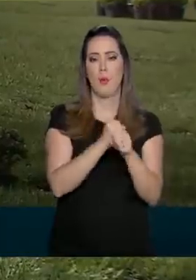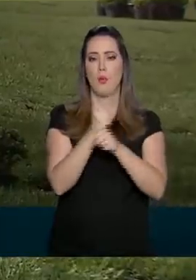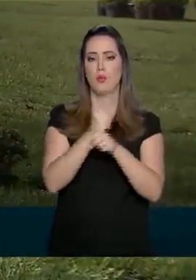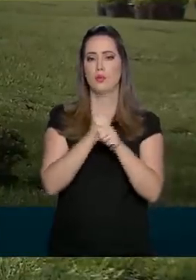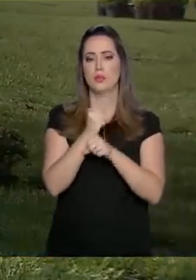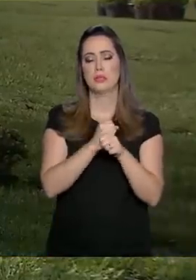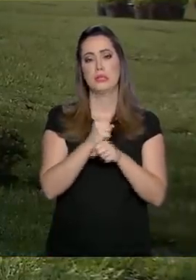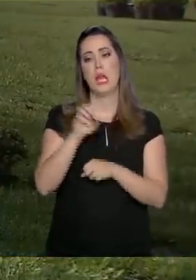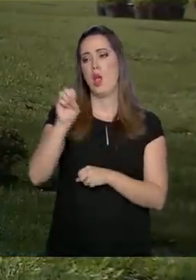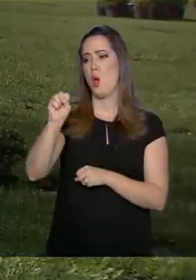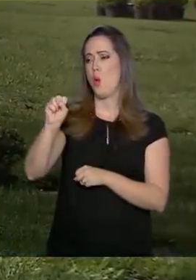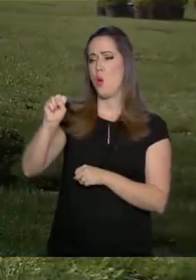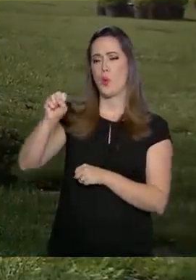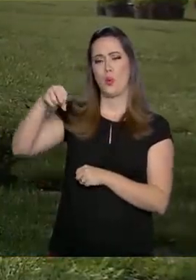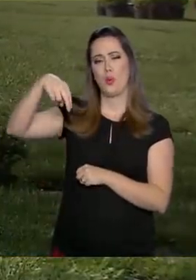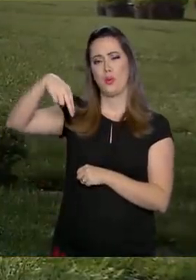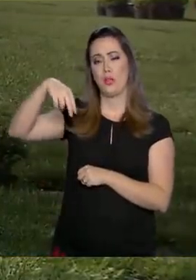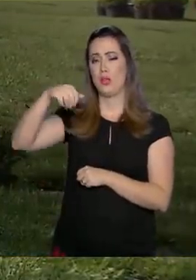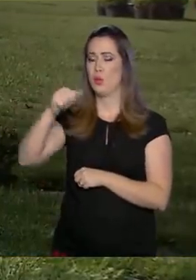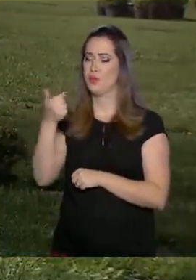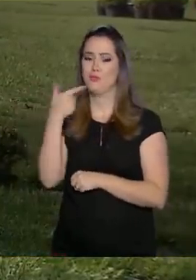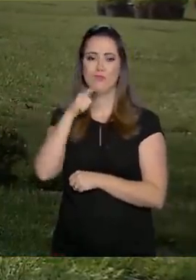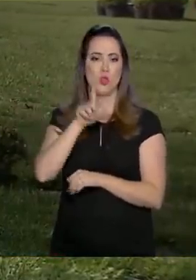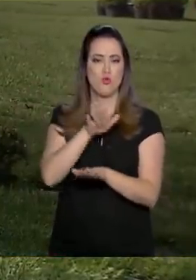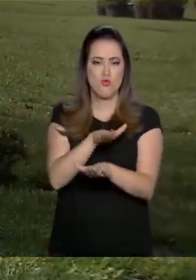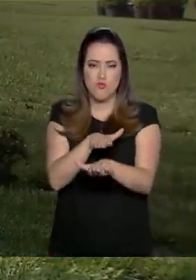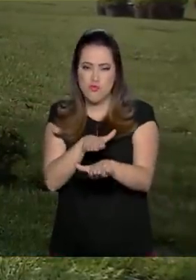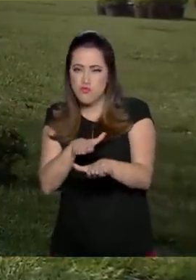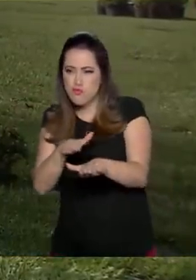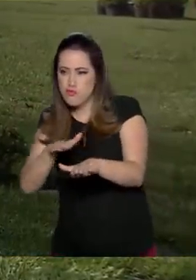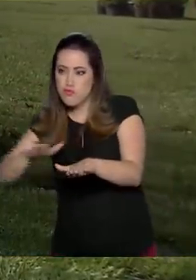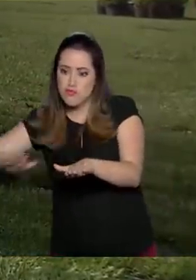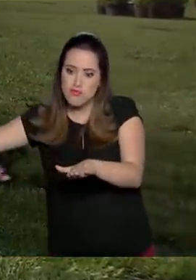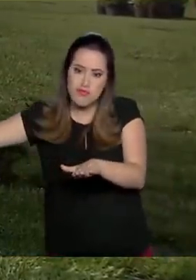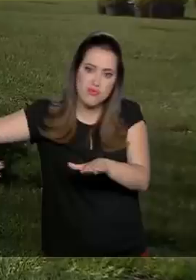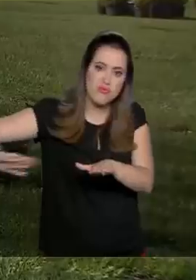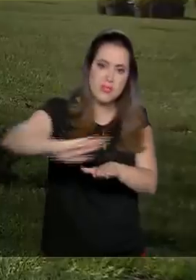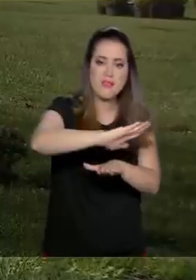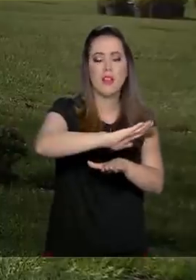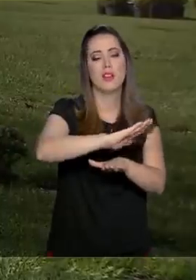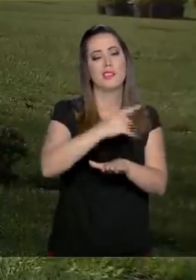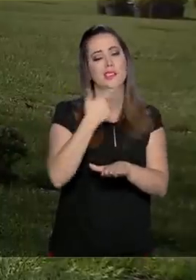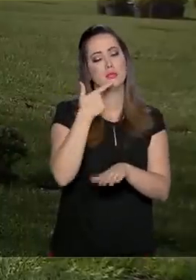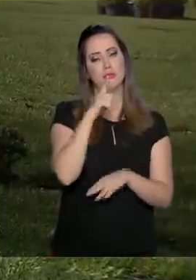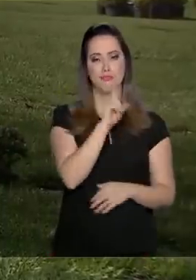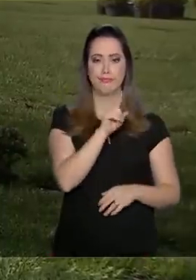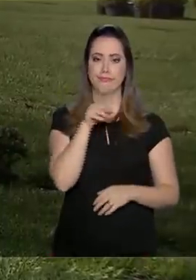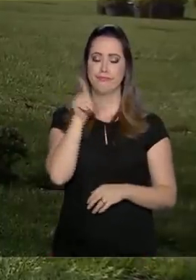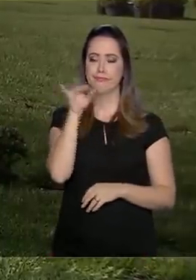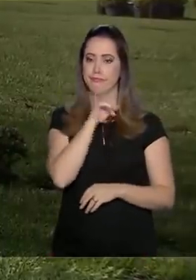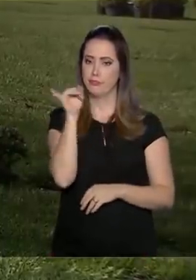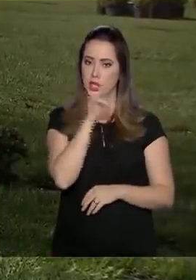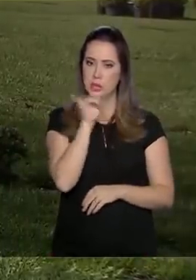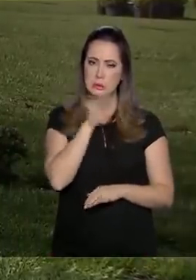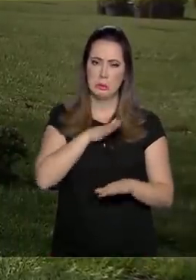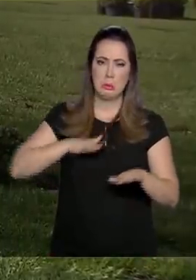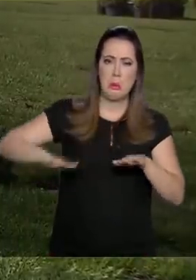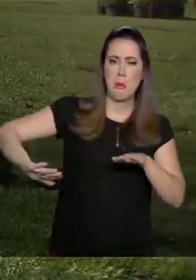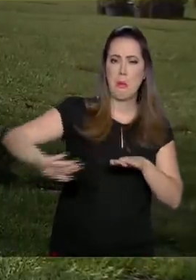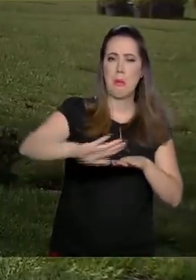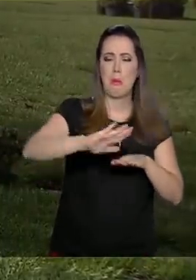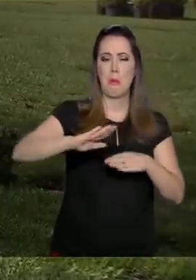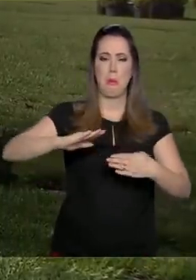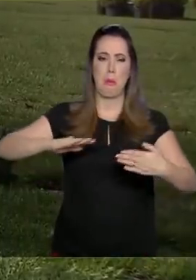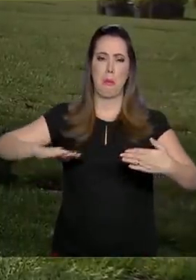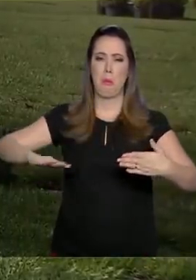que Ayrton Senna da Silva não conseguiu completar a curva tamburela no circuito de Imola, na Itália, se chocando contra o muro em